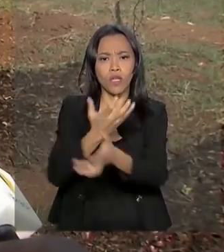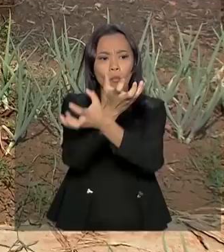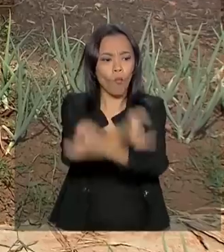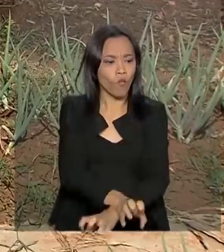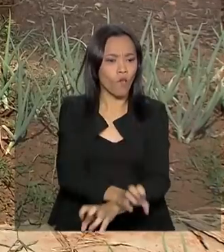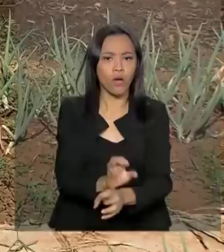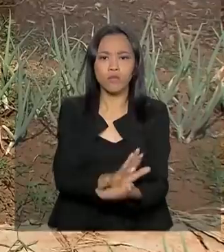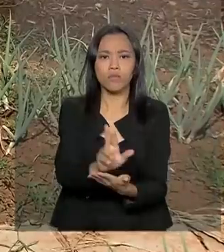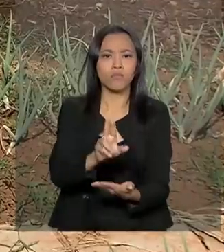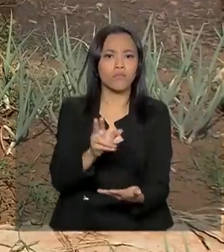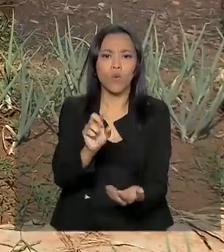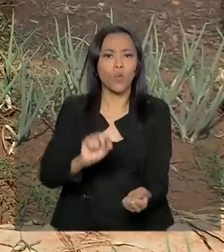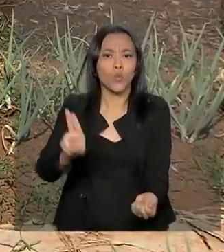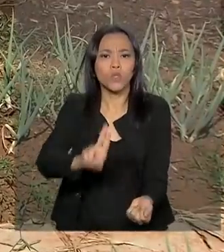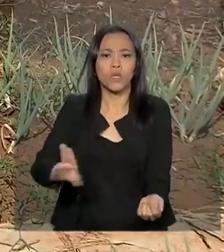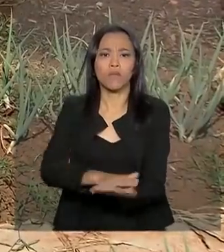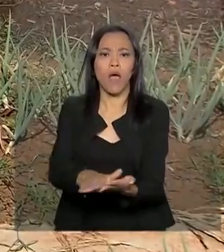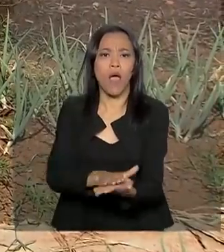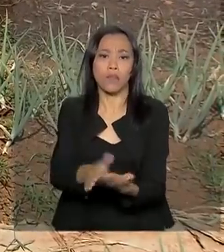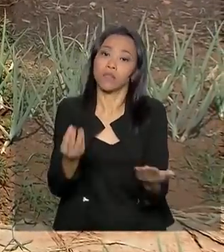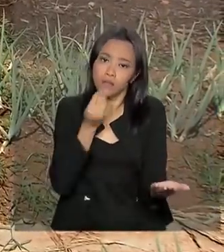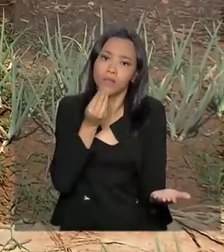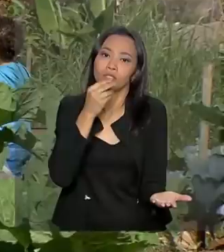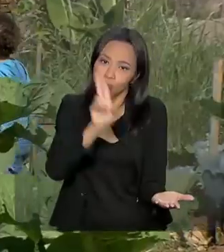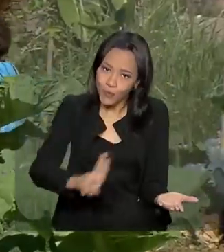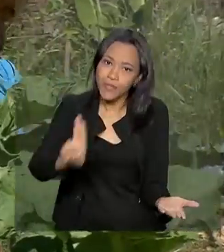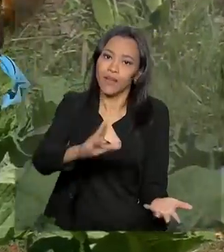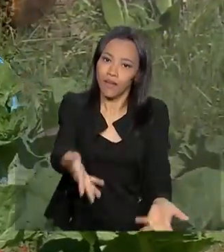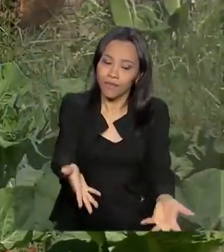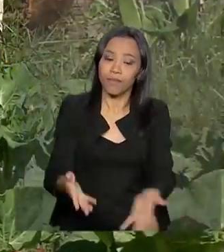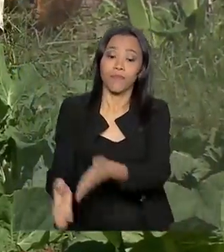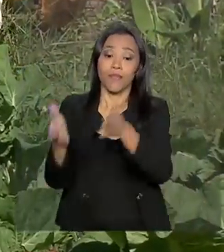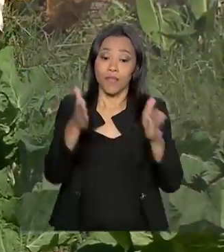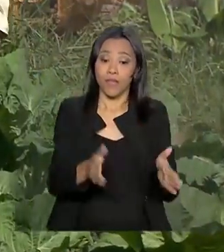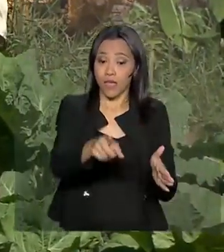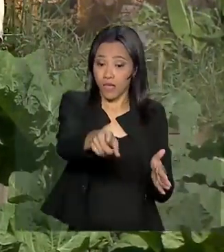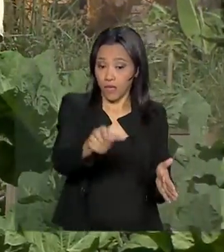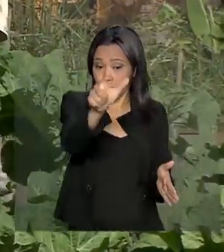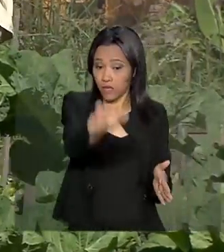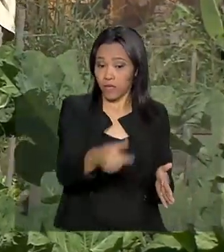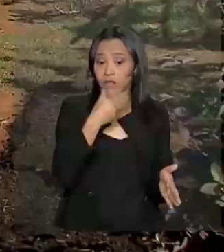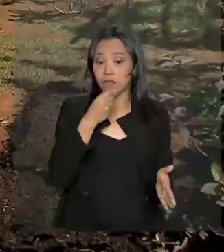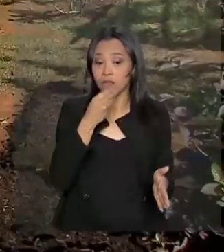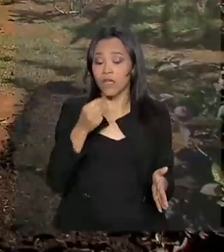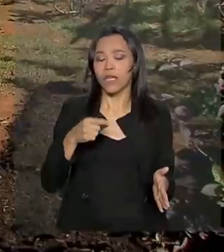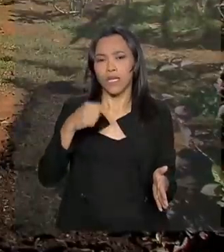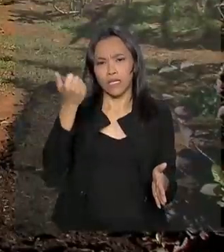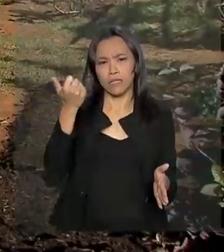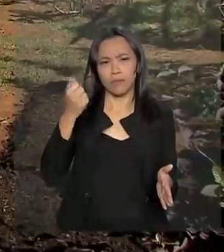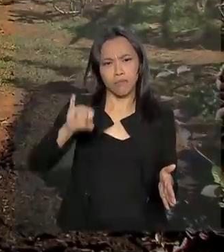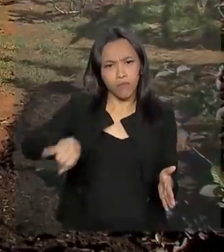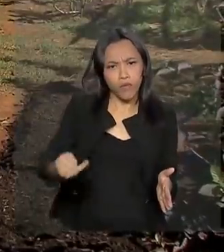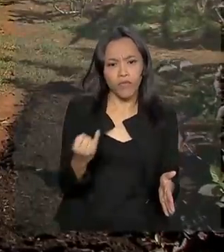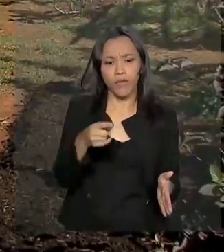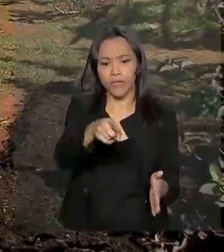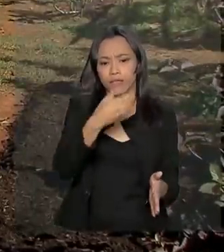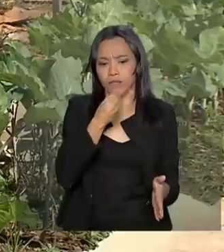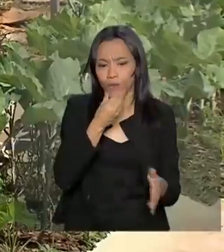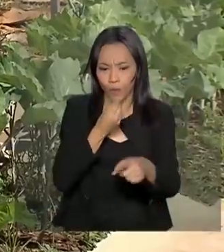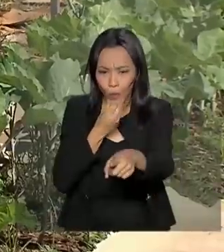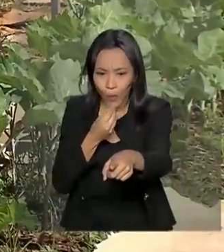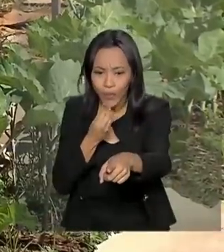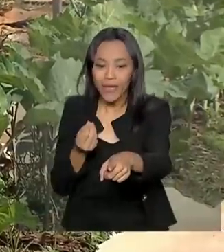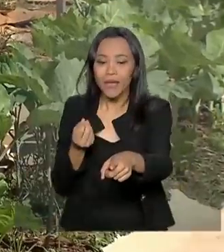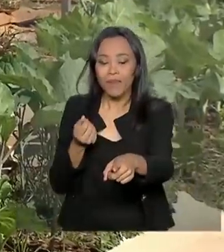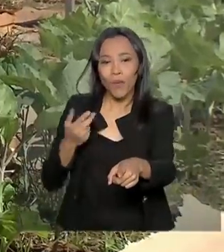urbana. O Nicodemus é quem, com toda a sua vivência, tira dúvidas sobre as ervas medicinais. Ele ainda aproveita para se divertir